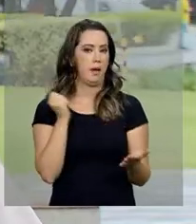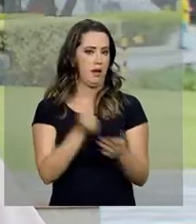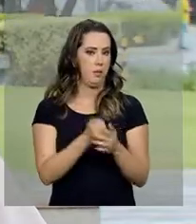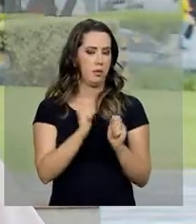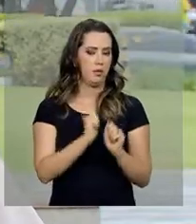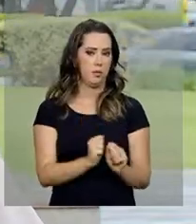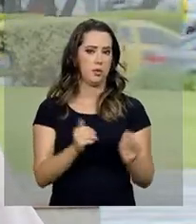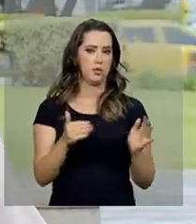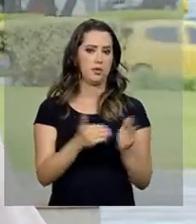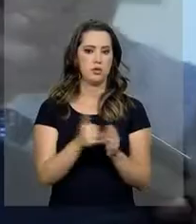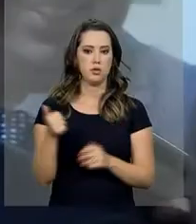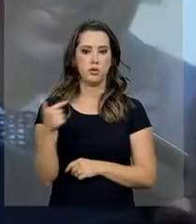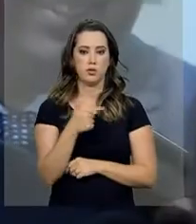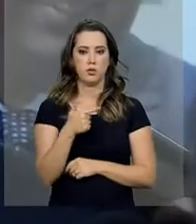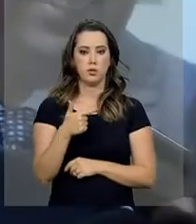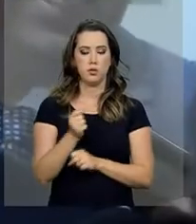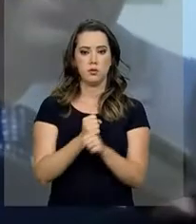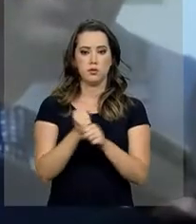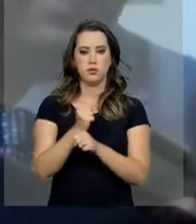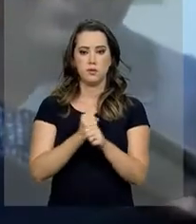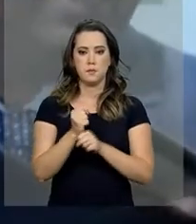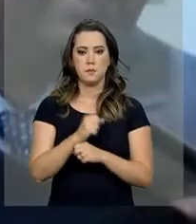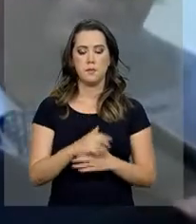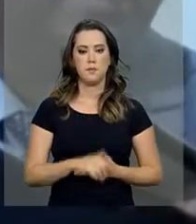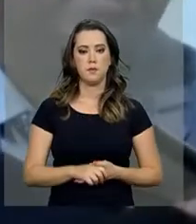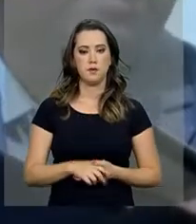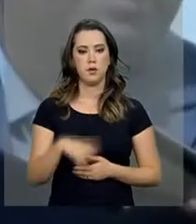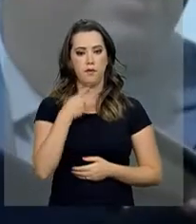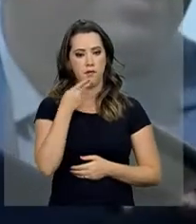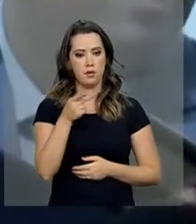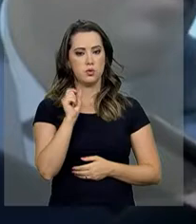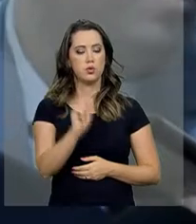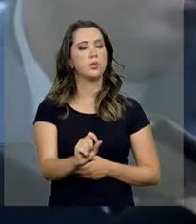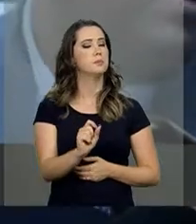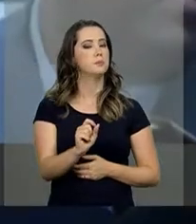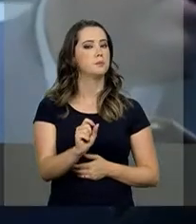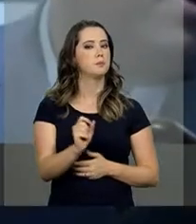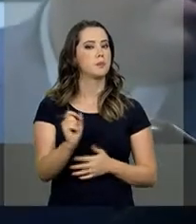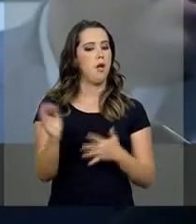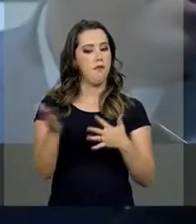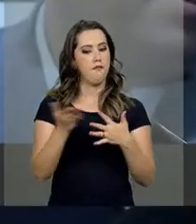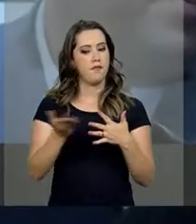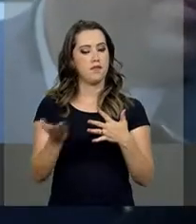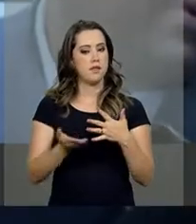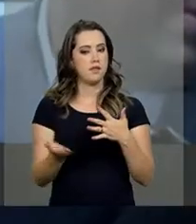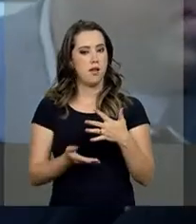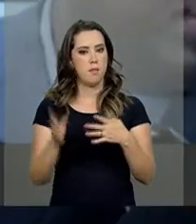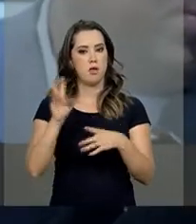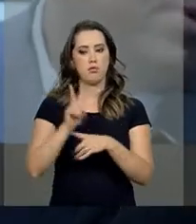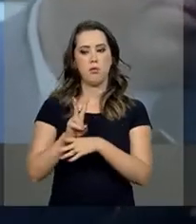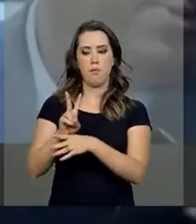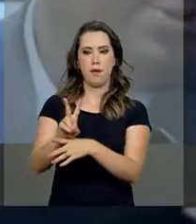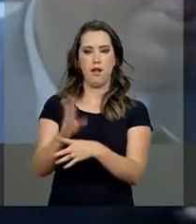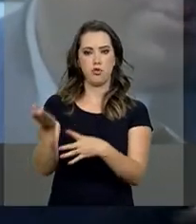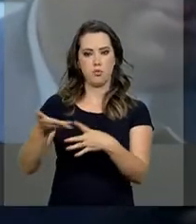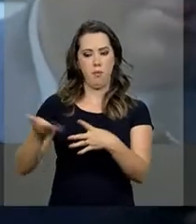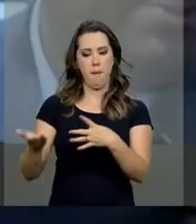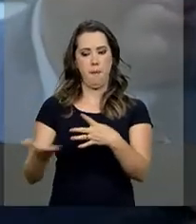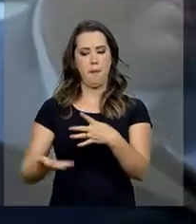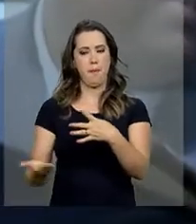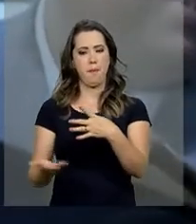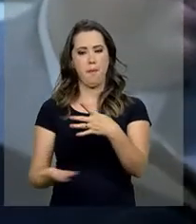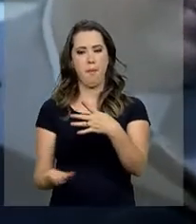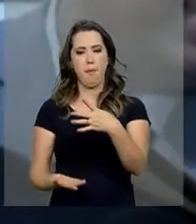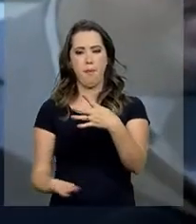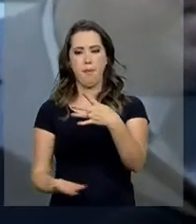feito em até 12 anos. Nós aqui estamos falando de um financiamento e as regras, o atrativo para que a pesquisa, o